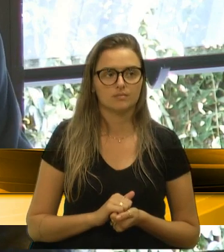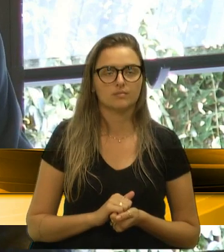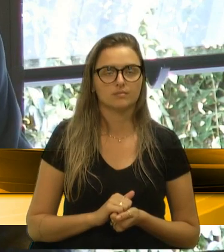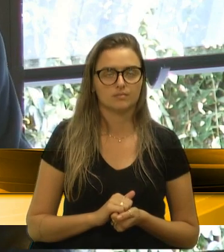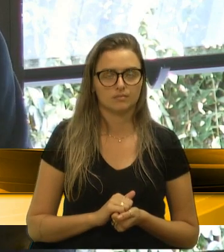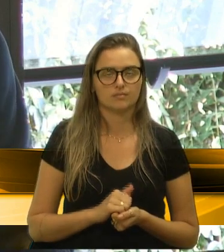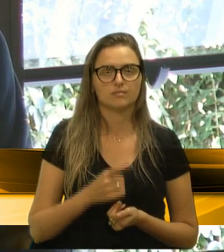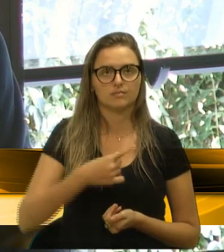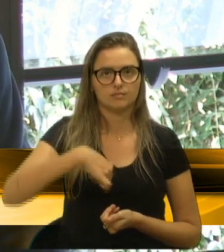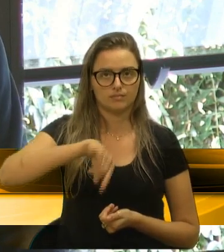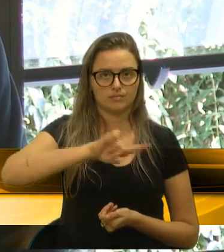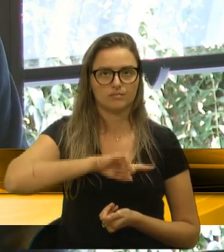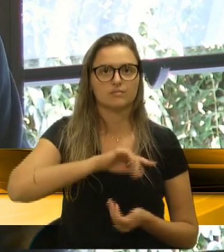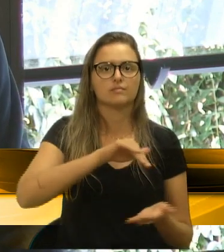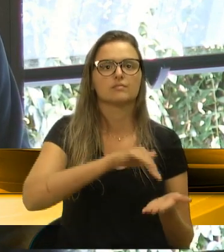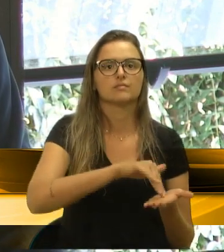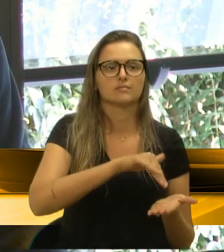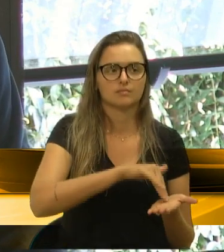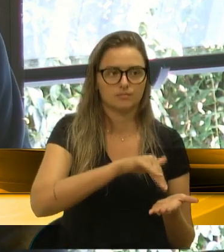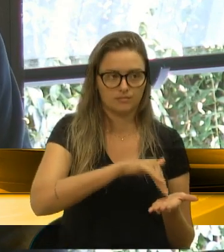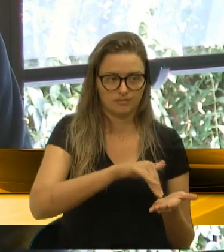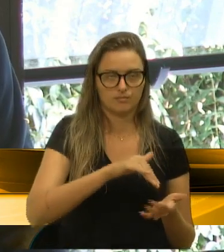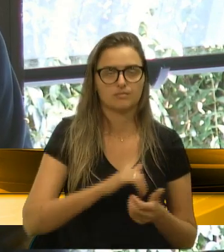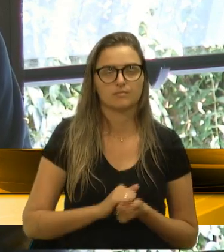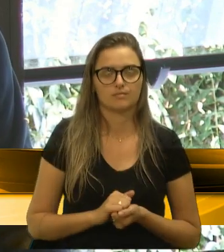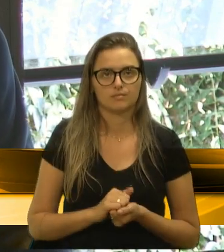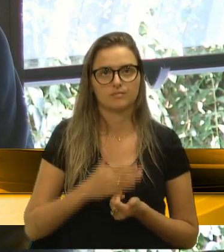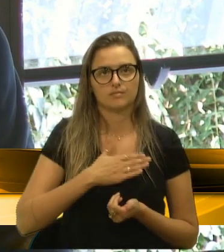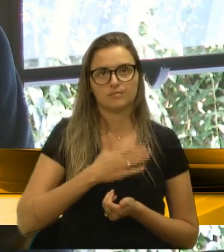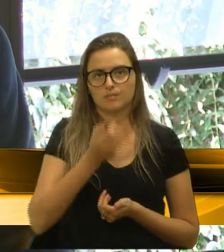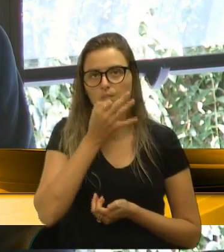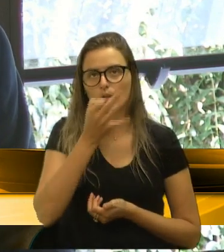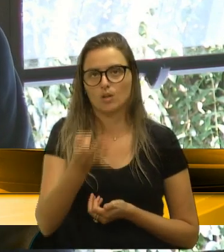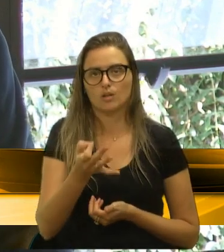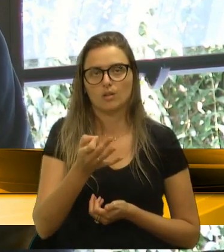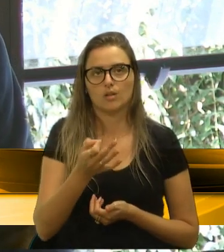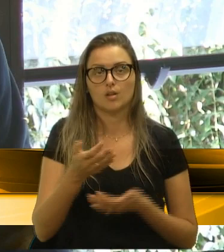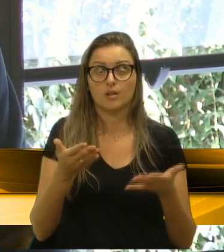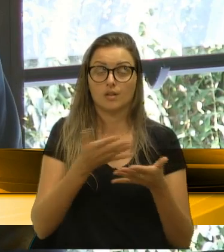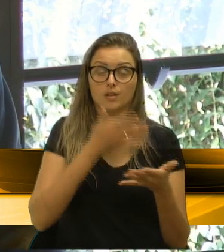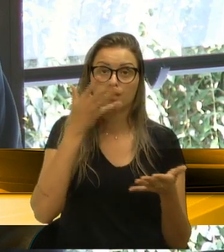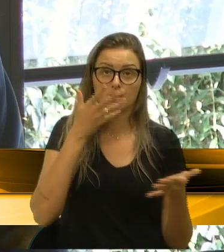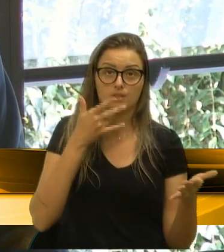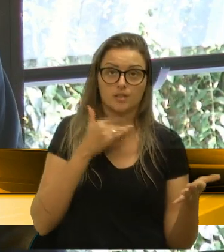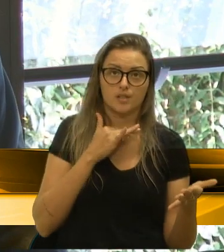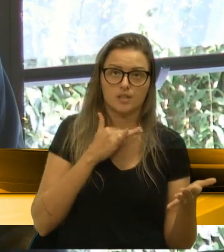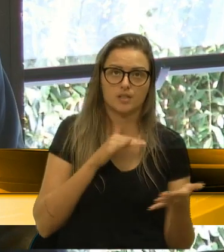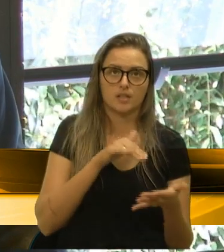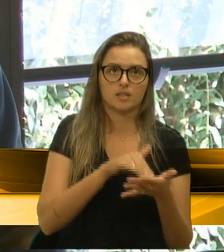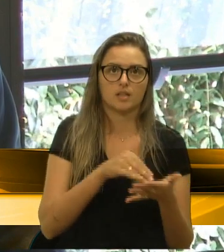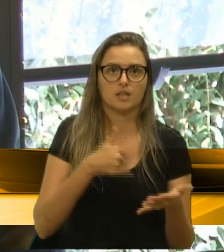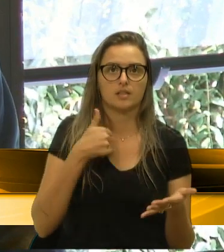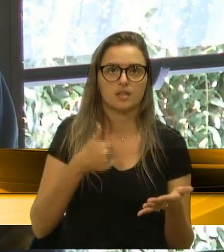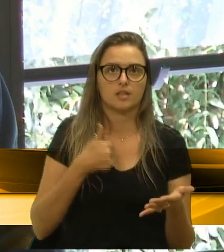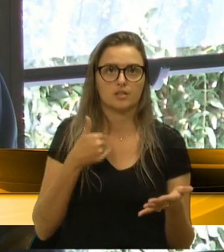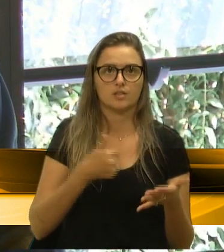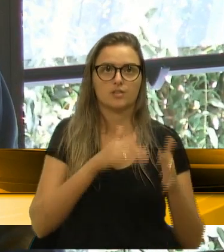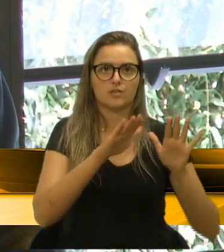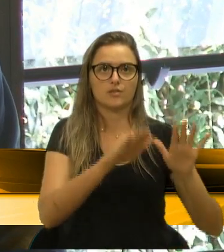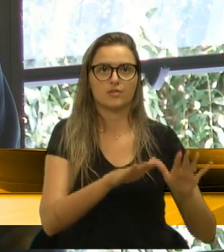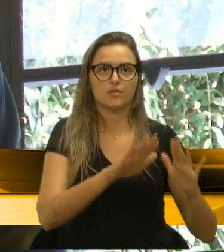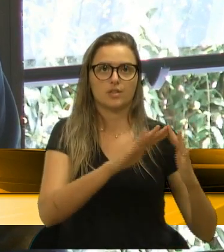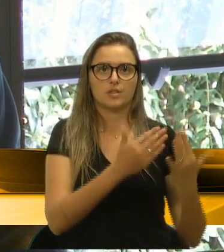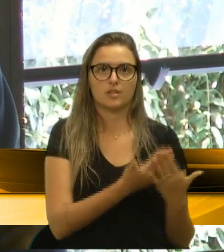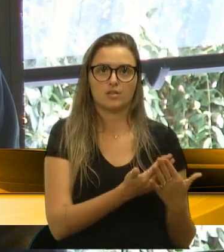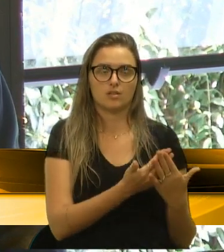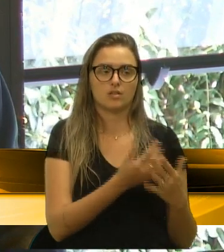secretário, as escolas, minha opinião, que as crianças, até uma certa idade, sejam mantidas na escola,